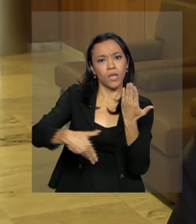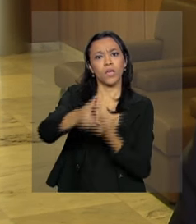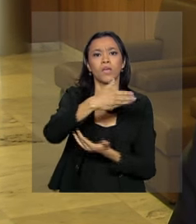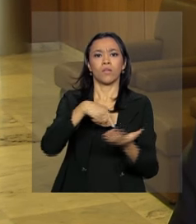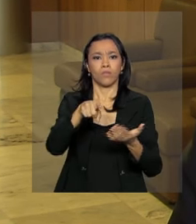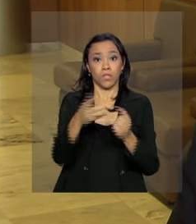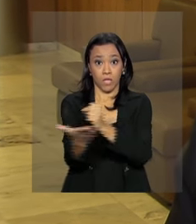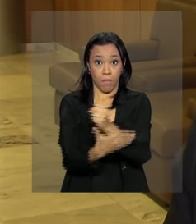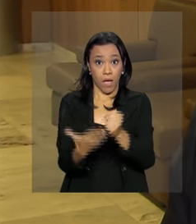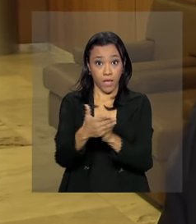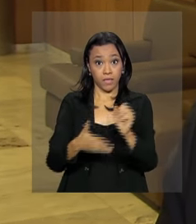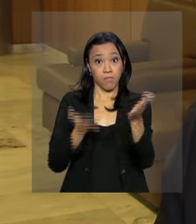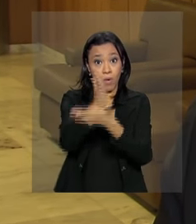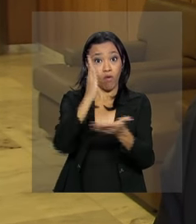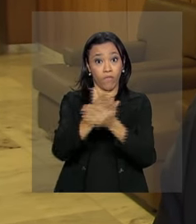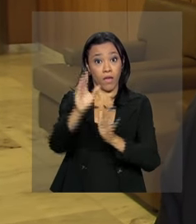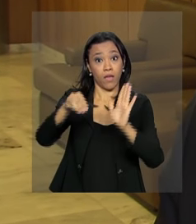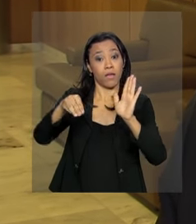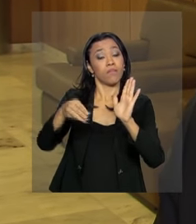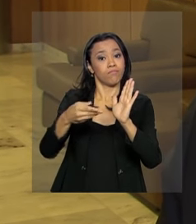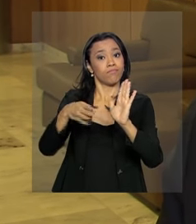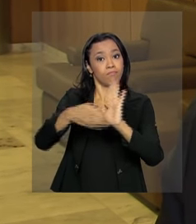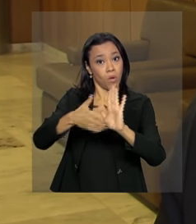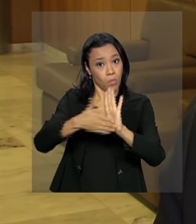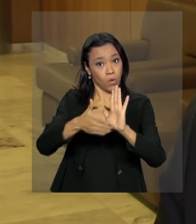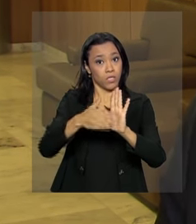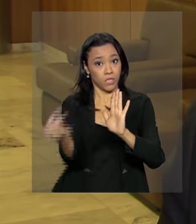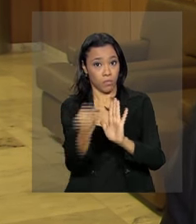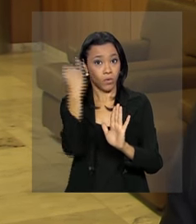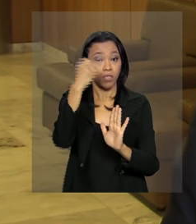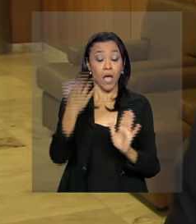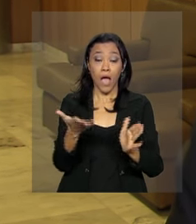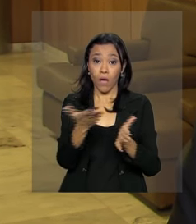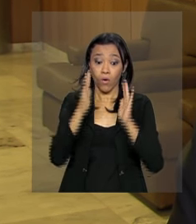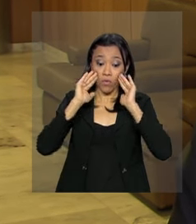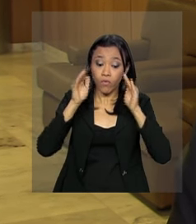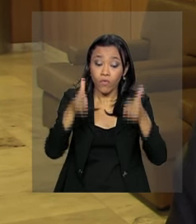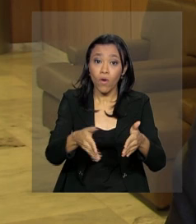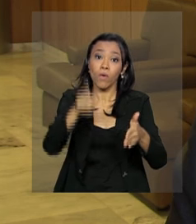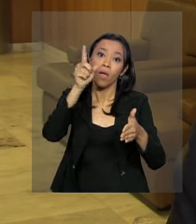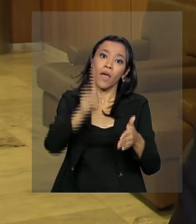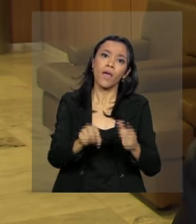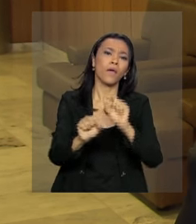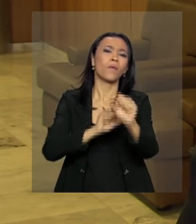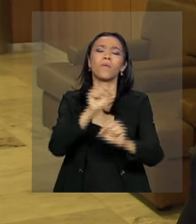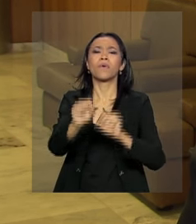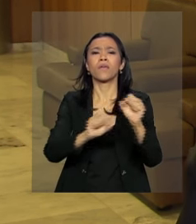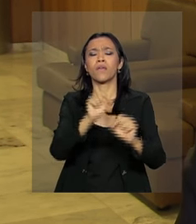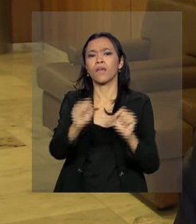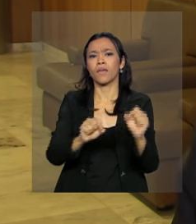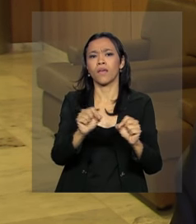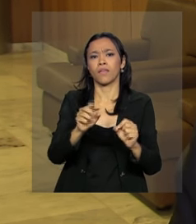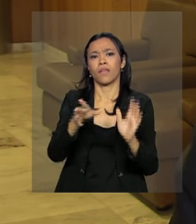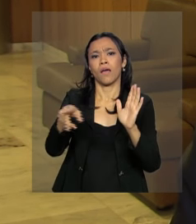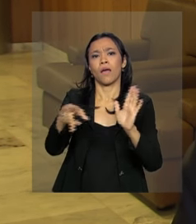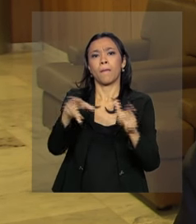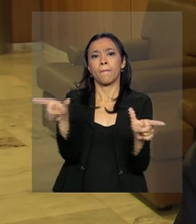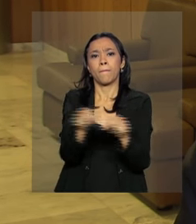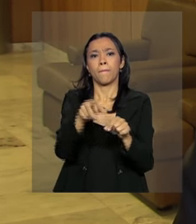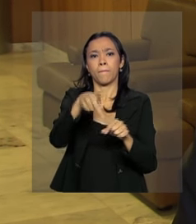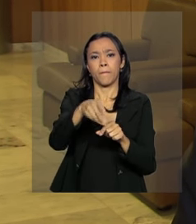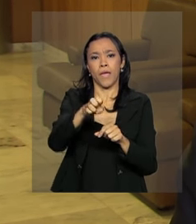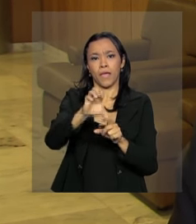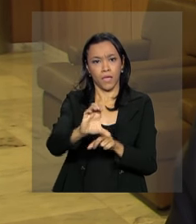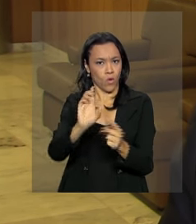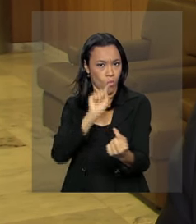nossa base para aprovar medidas importantes e, sobretudo, agora, como prioridade inicial, a questão da PEC, que regula os